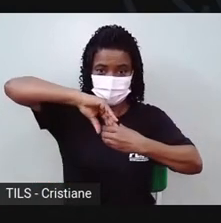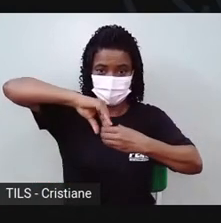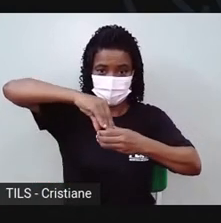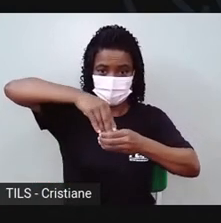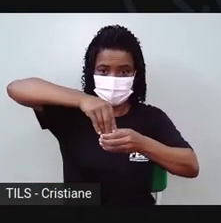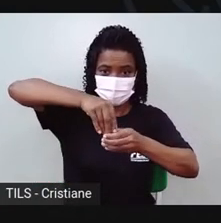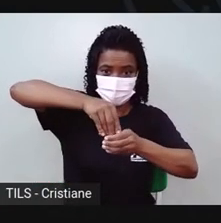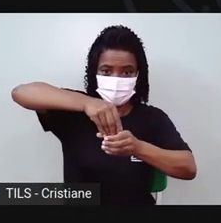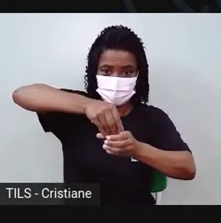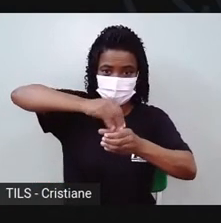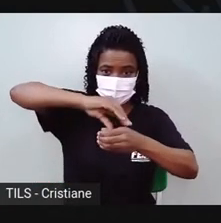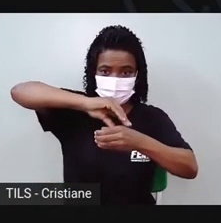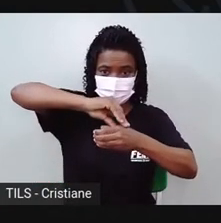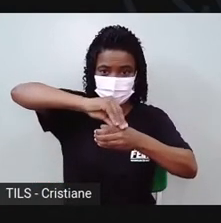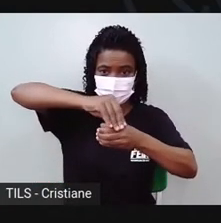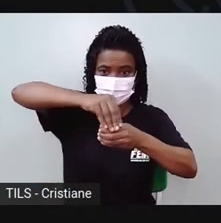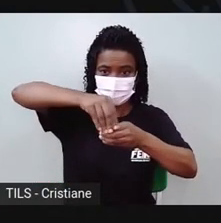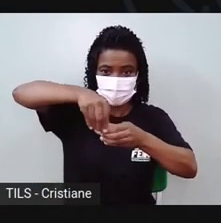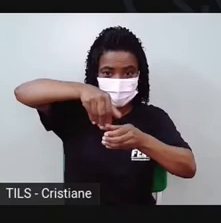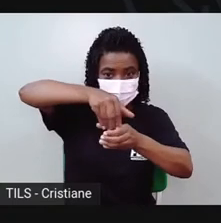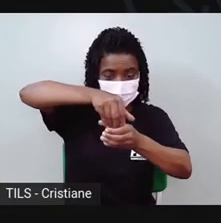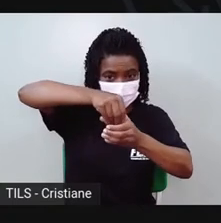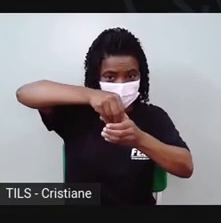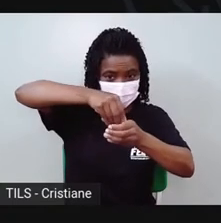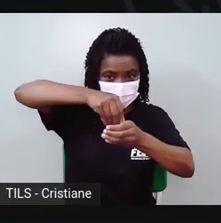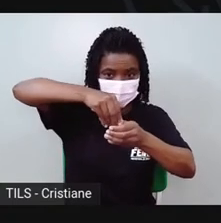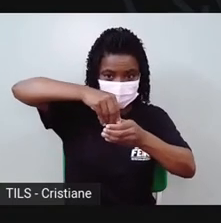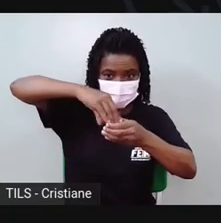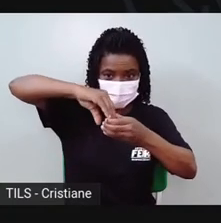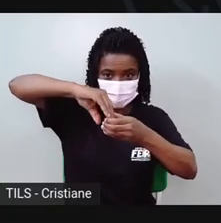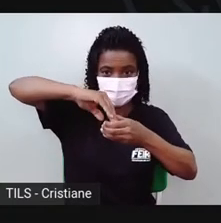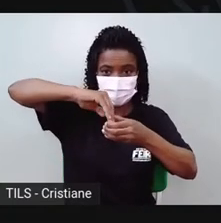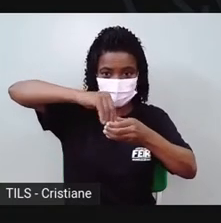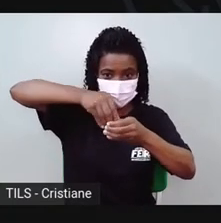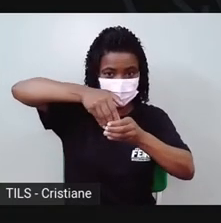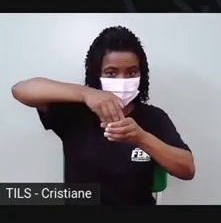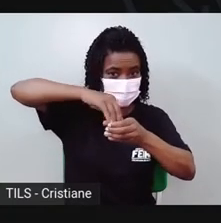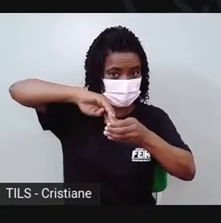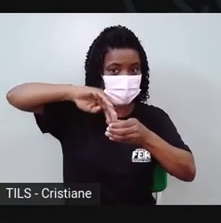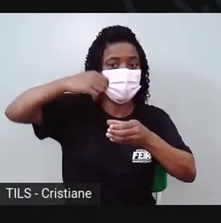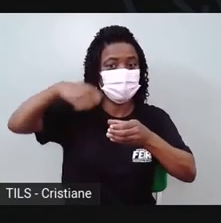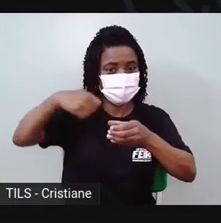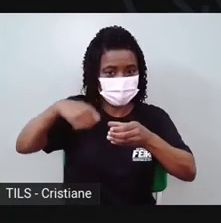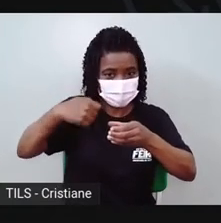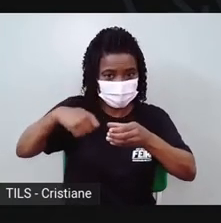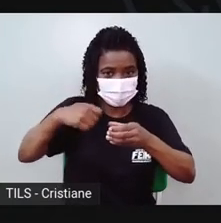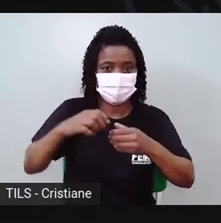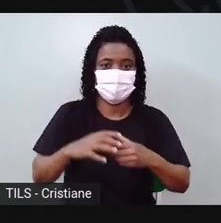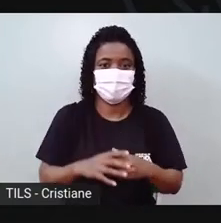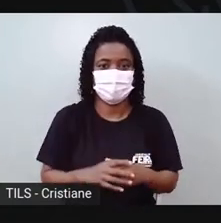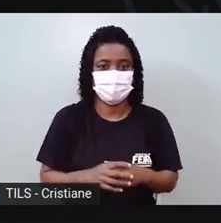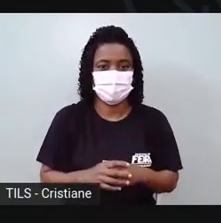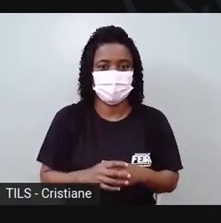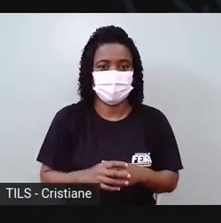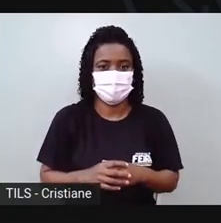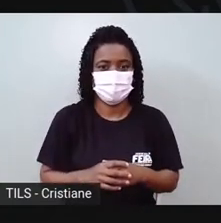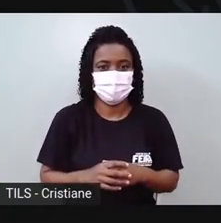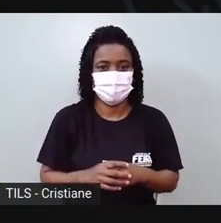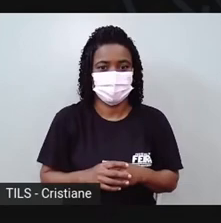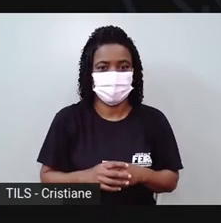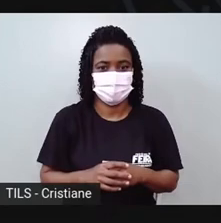mais redondinhas, mais barrigudinhas. E aí, aqui tem que apertar mais a boquinha.